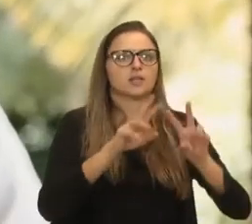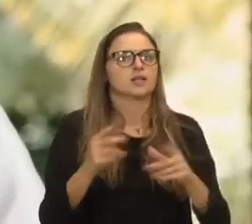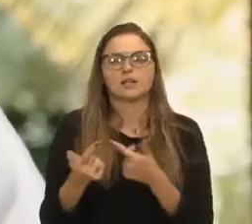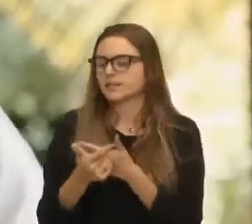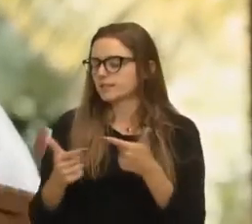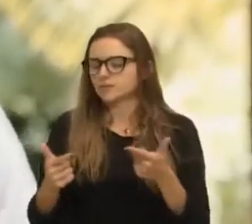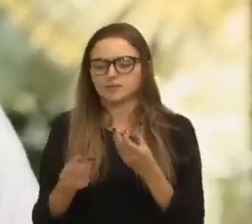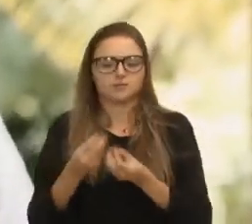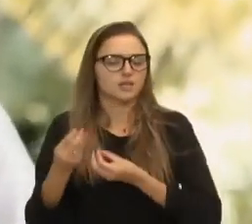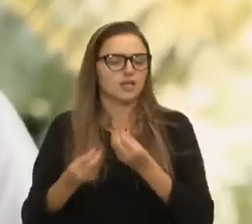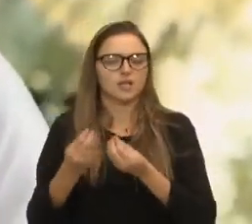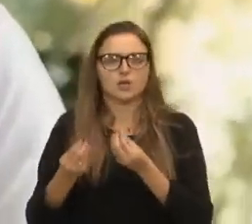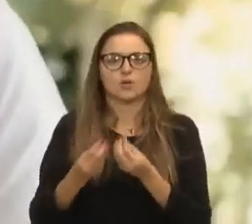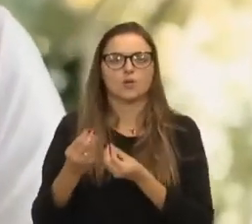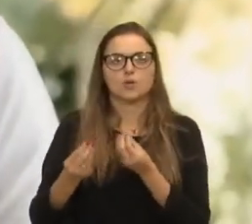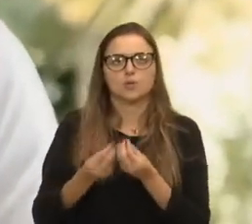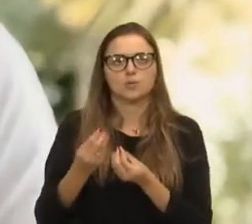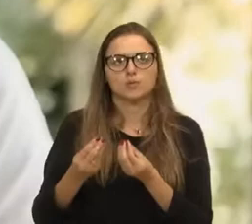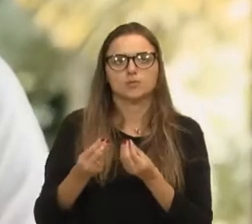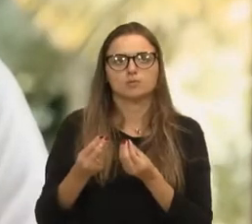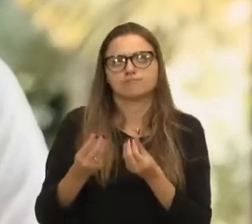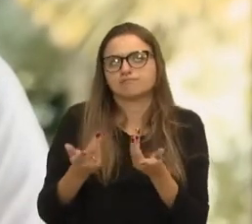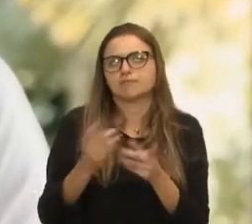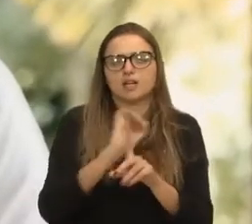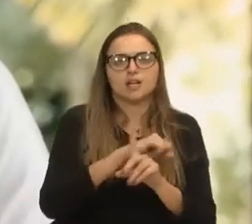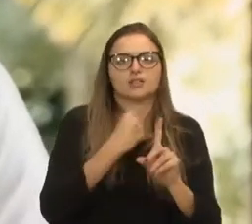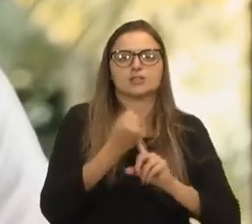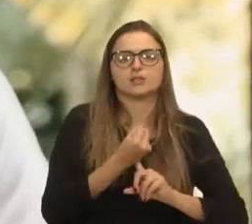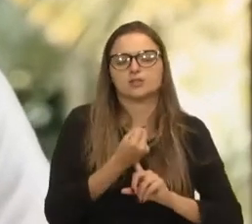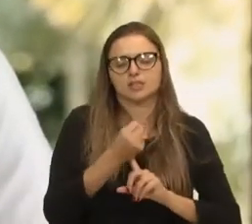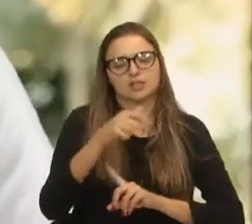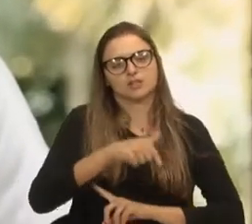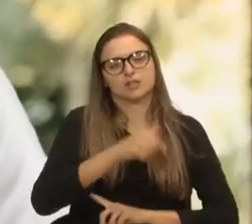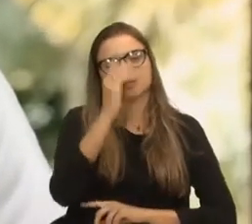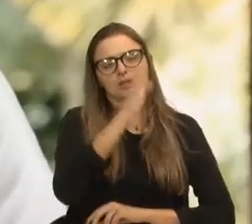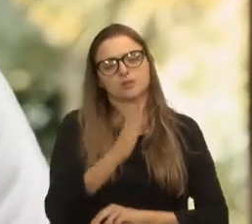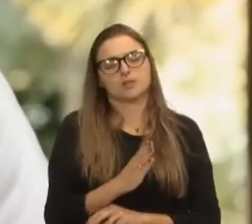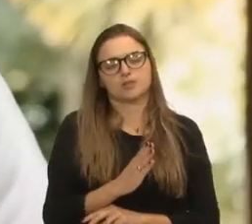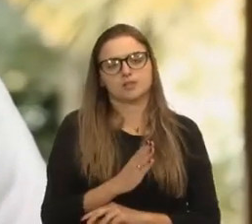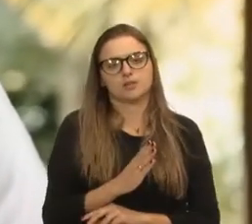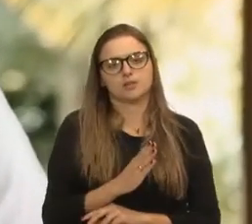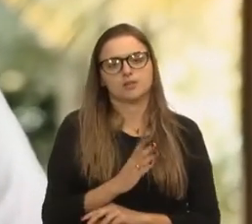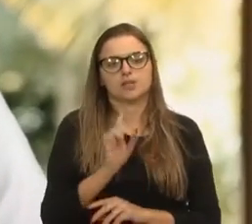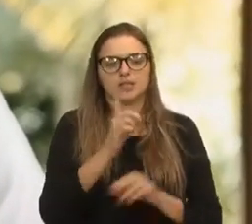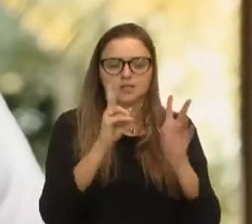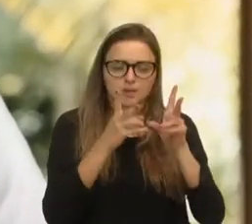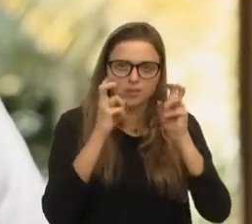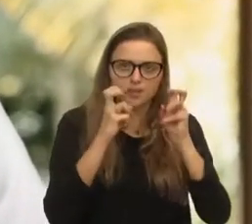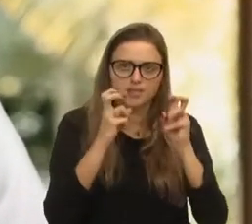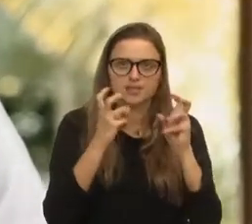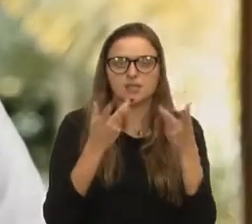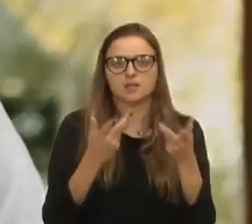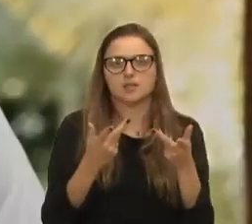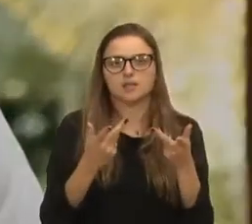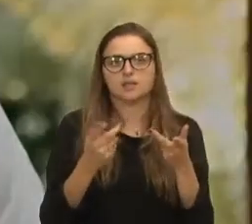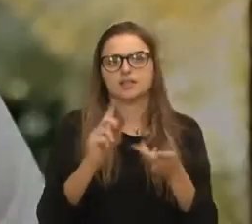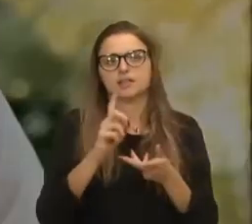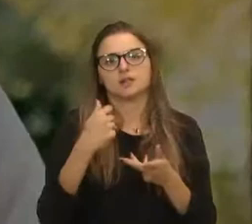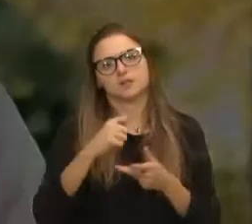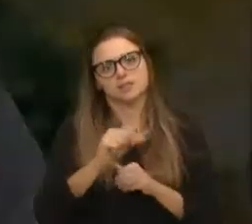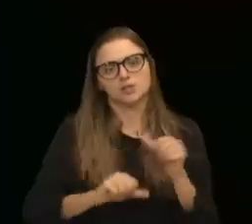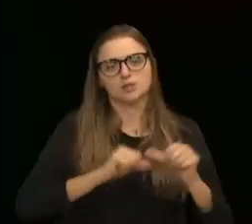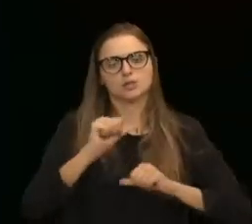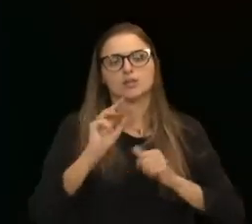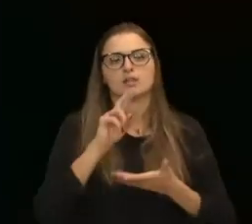que, em algum momento, a sociedade brasileira não venha enxergar isso e não venha mudar a